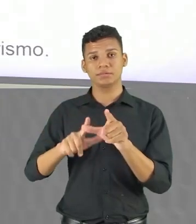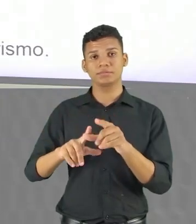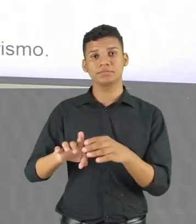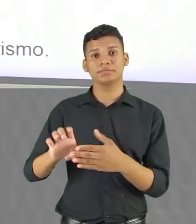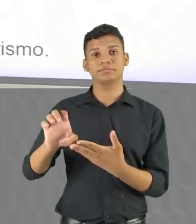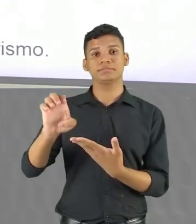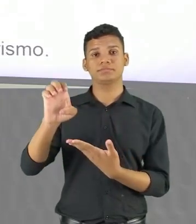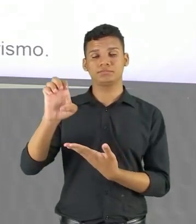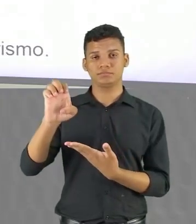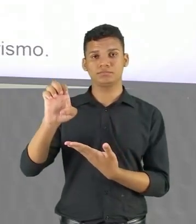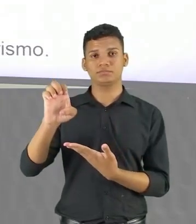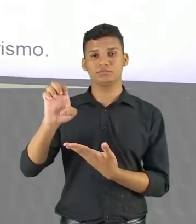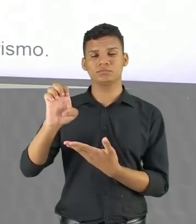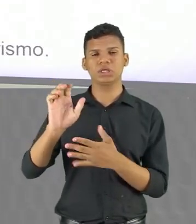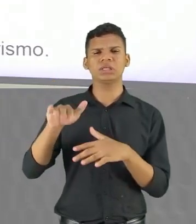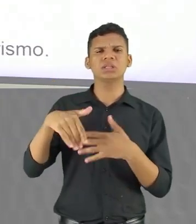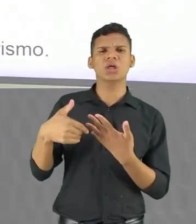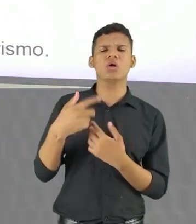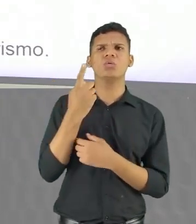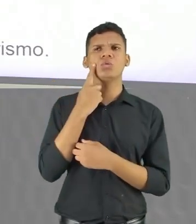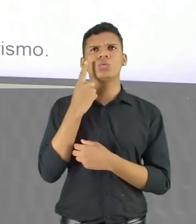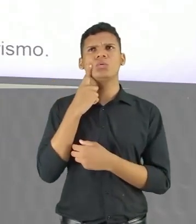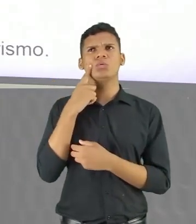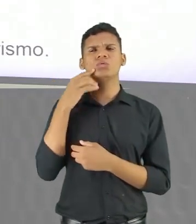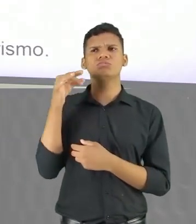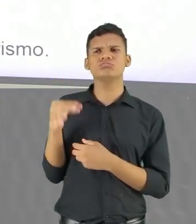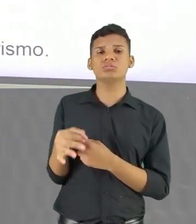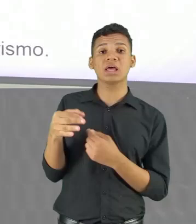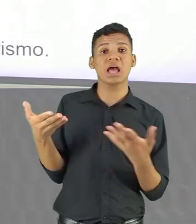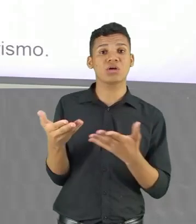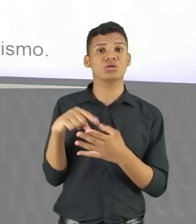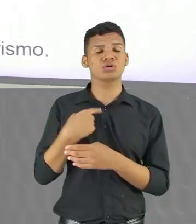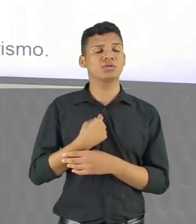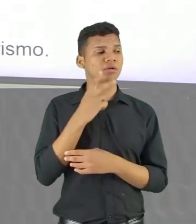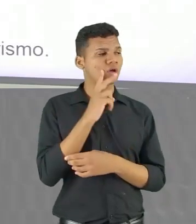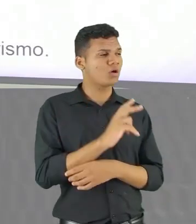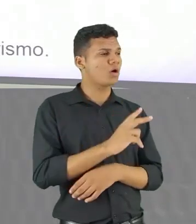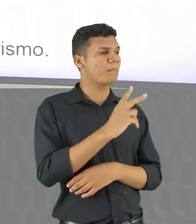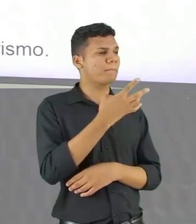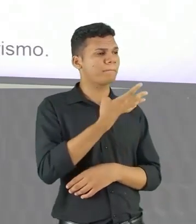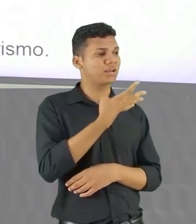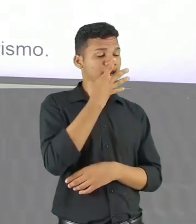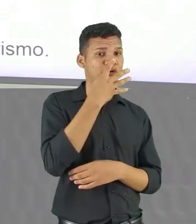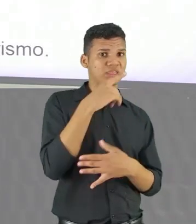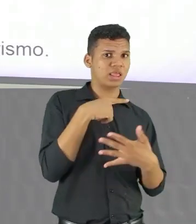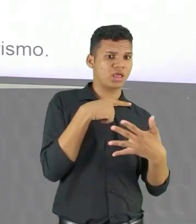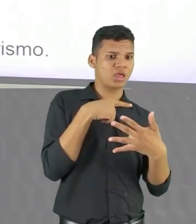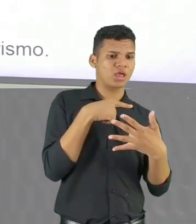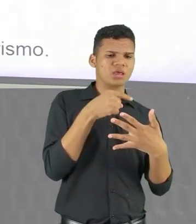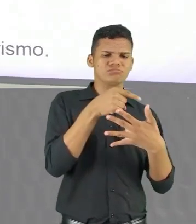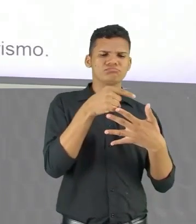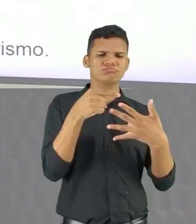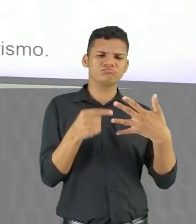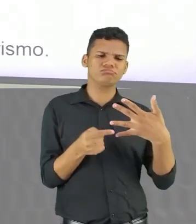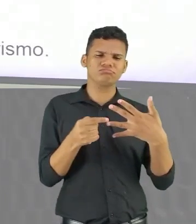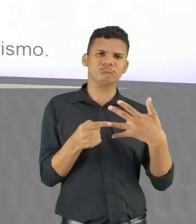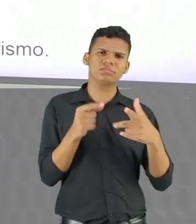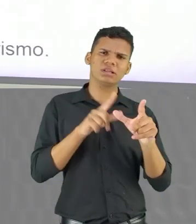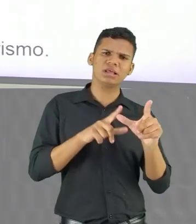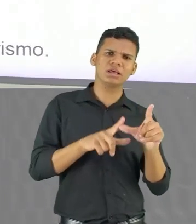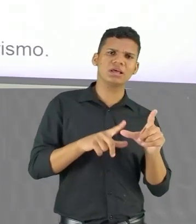Propõe a criação de um novo lirismo. A gente vai ver que tem muitas alternativas que de alguma forma estão diretamente,